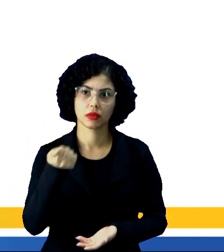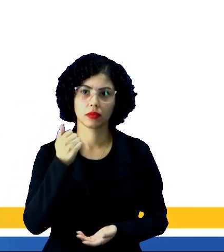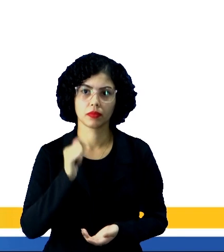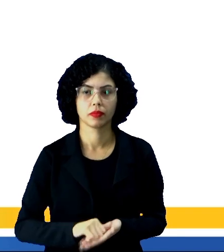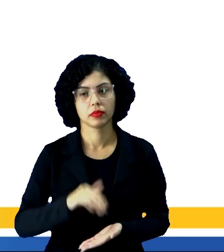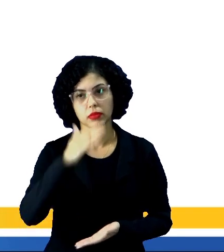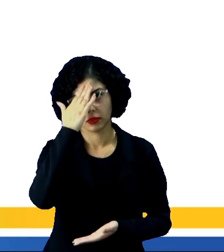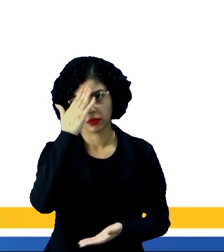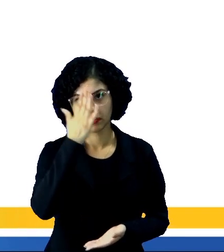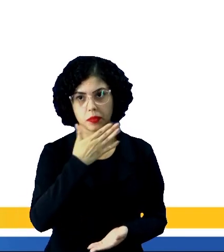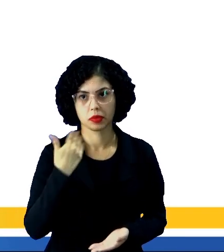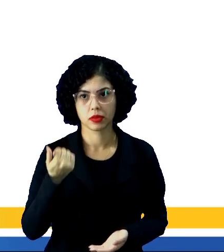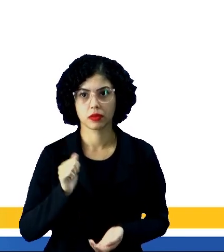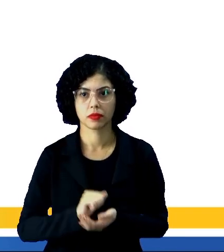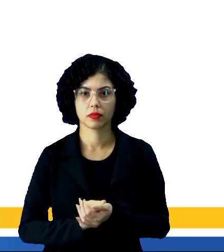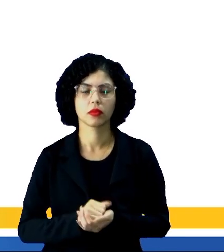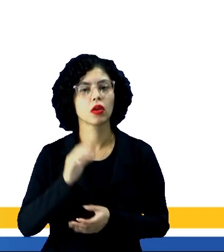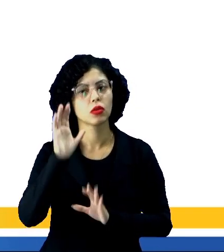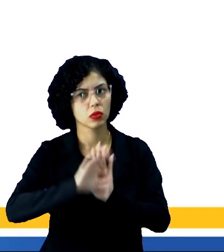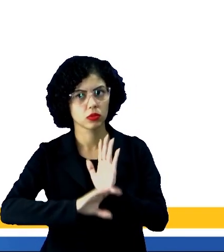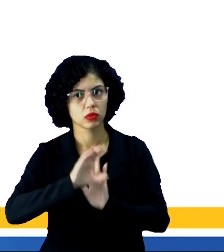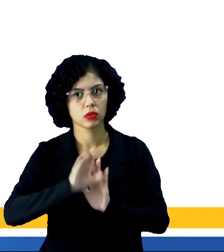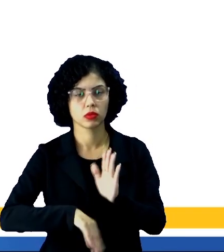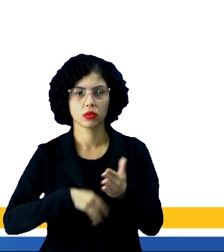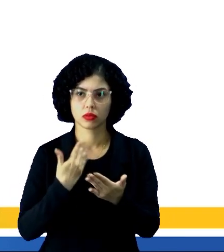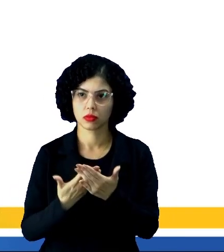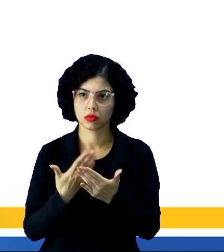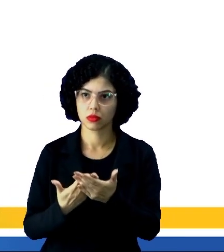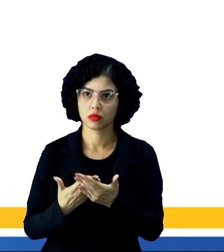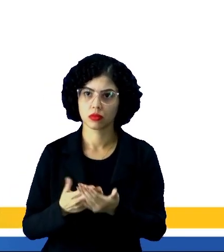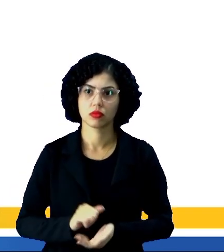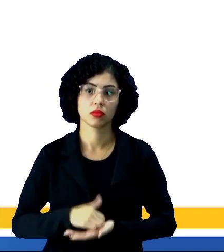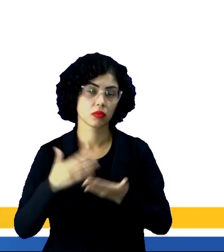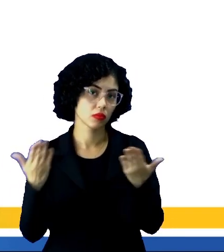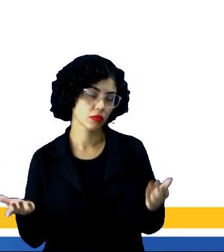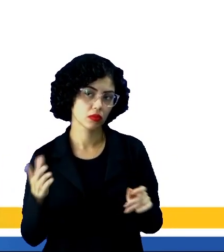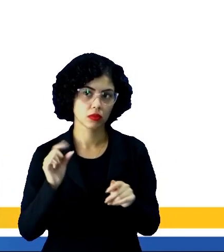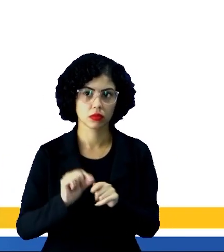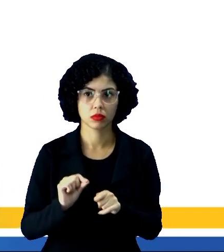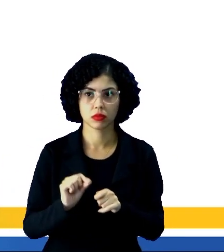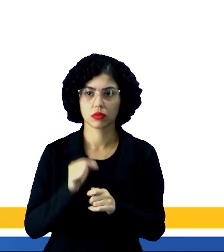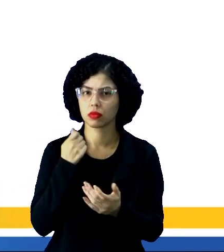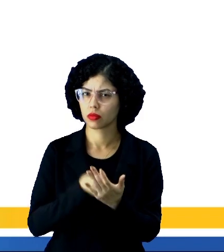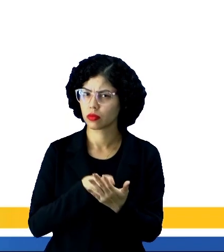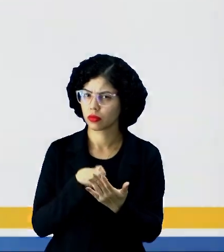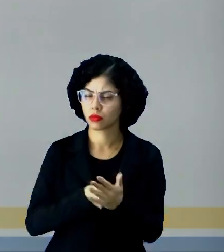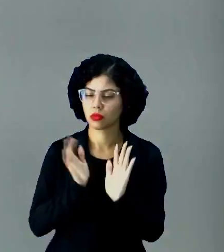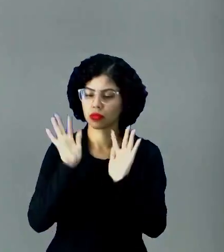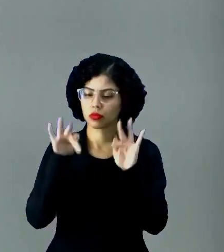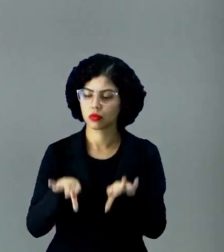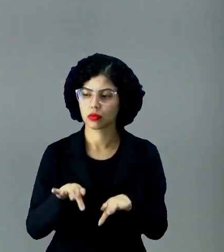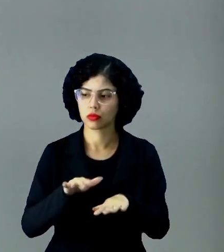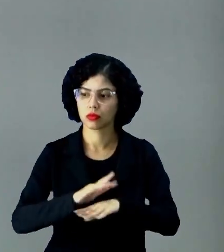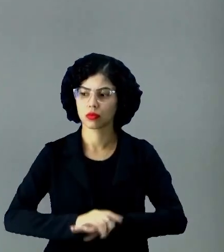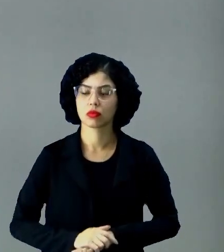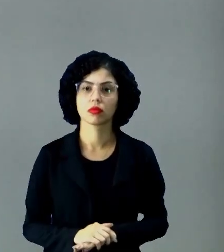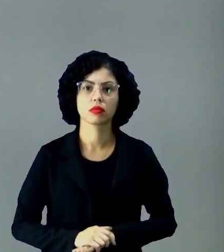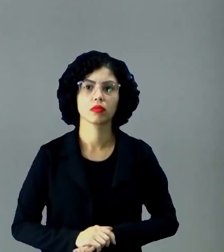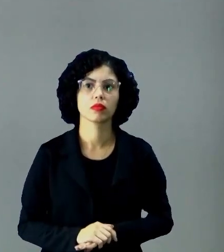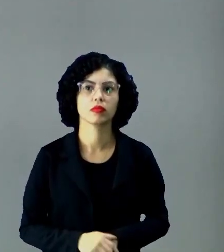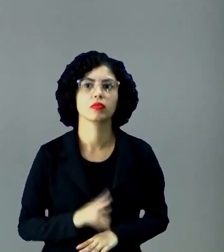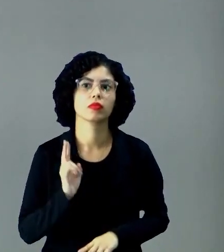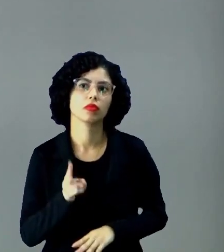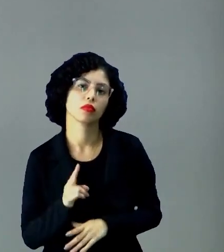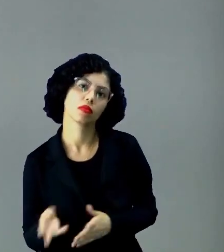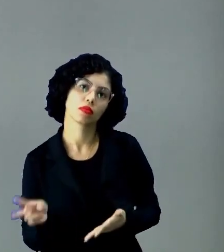compreensão e a melhor assimilação do conteúdo estudado. Então, faça esse esforço final. É isso